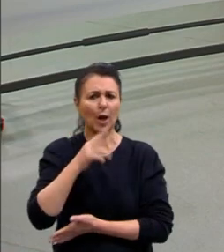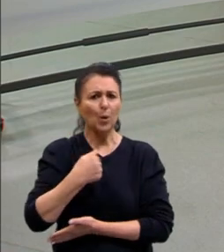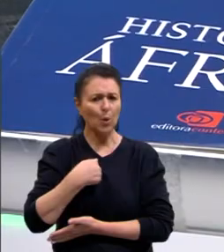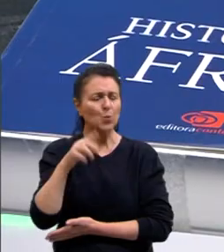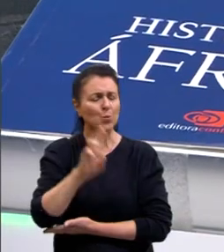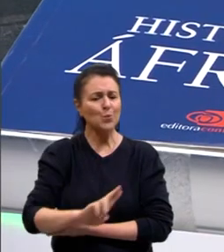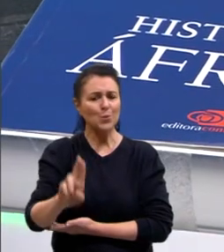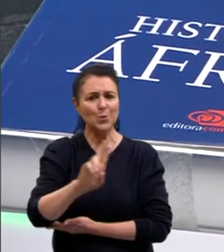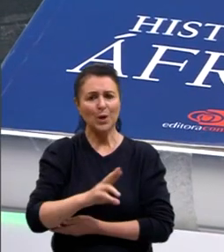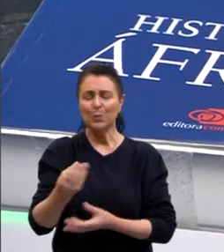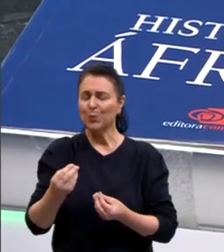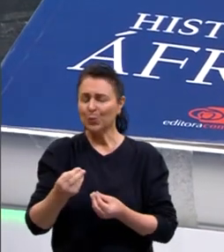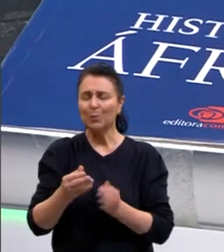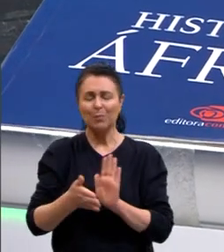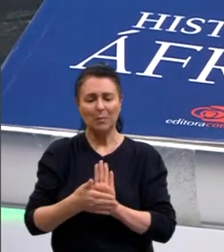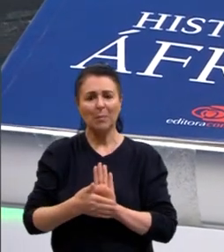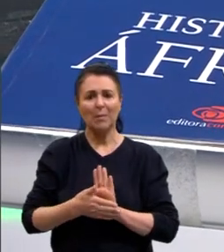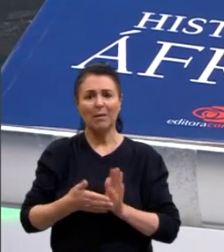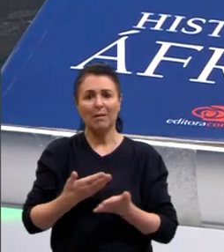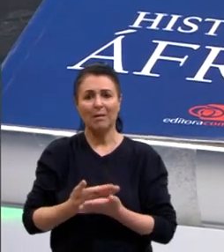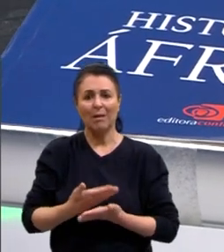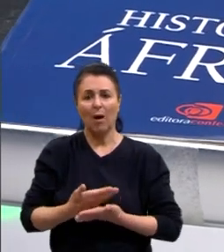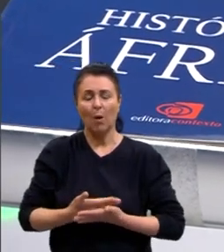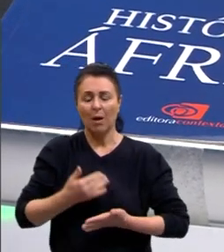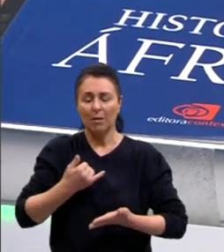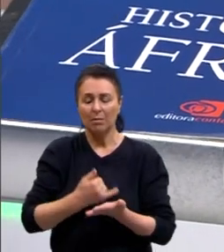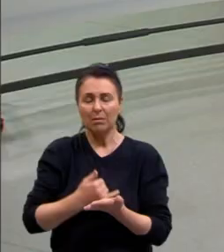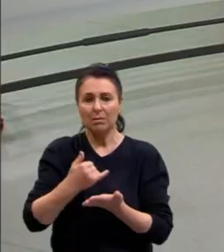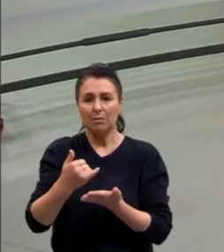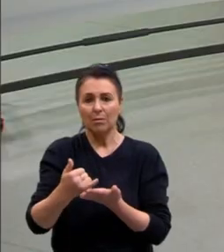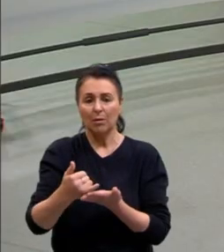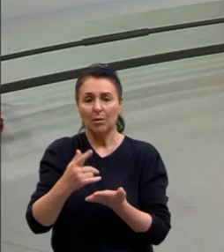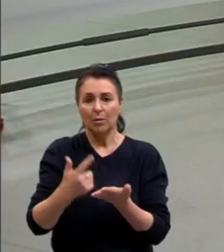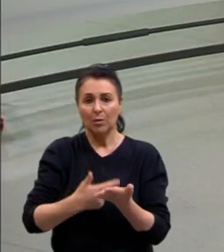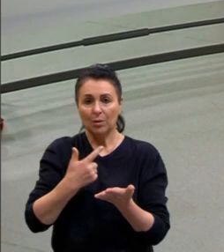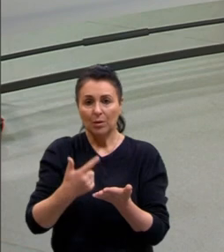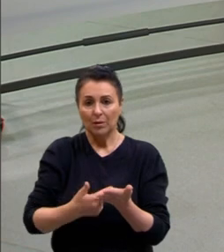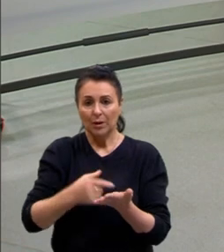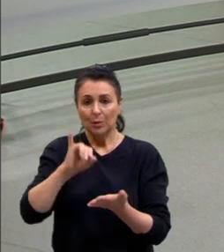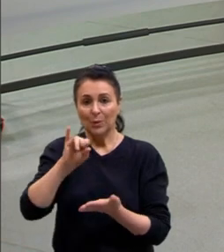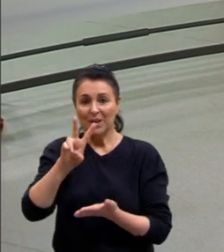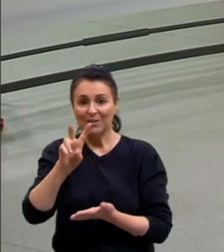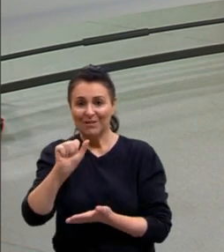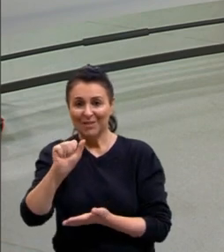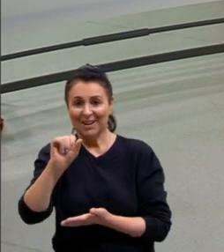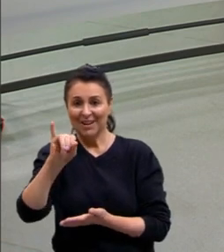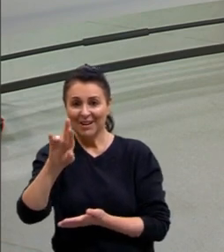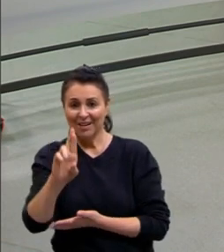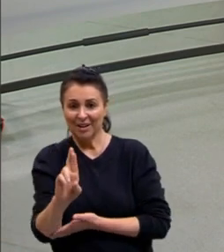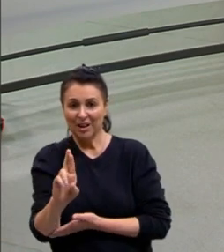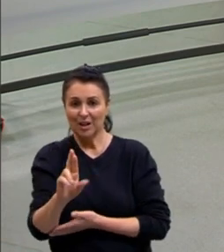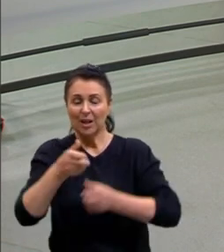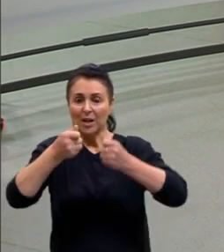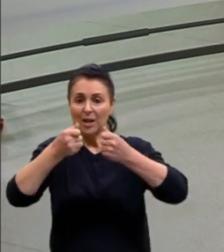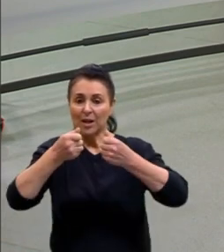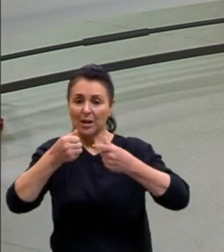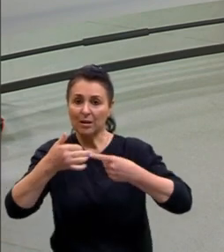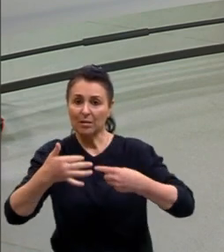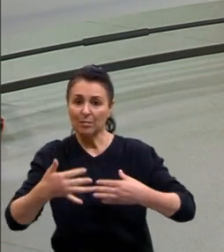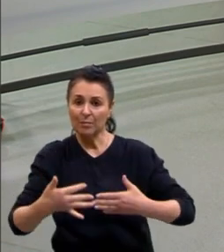muito ele para preparar essa aula. E na introdução do livro do Rivair, ele fala essa questão